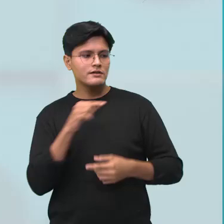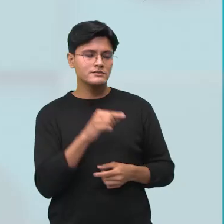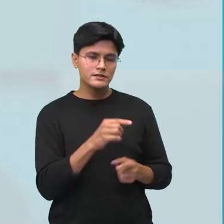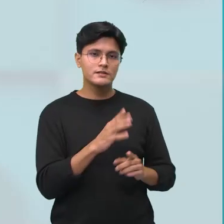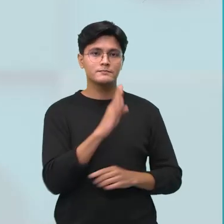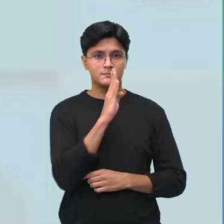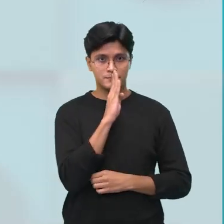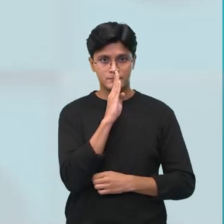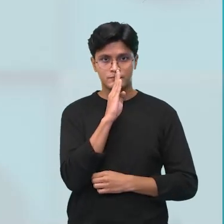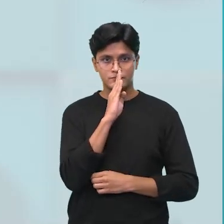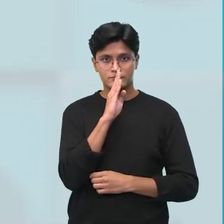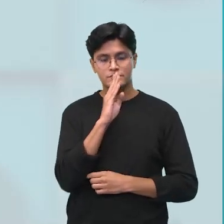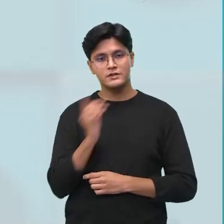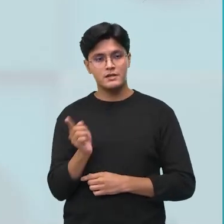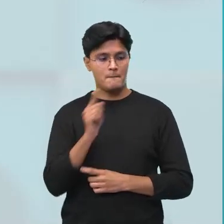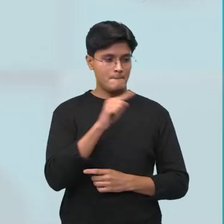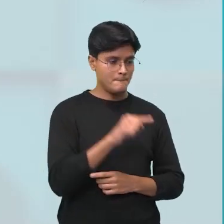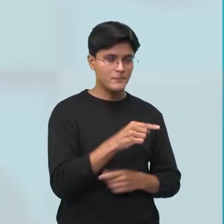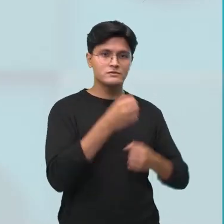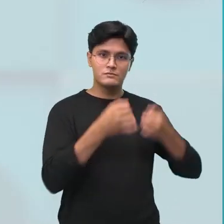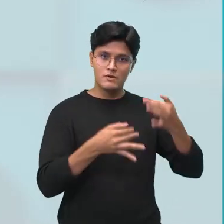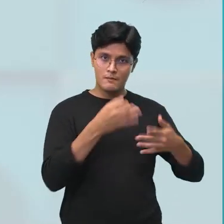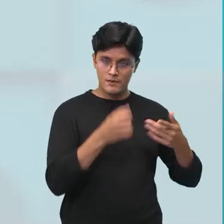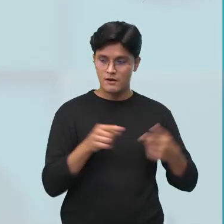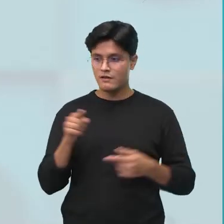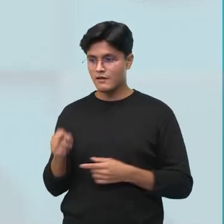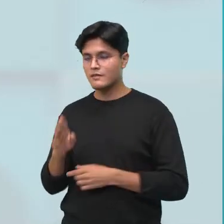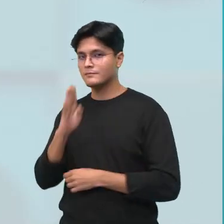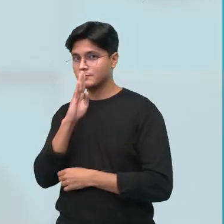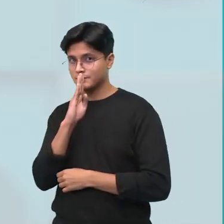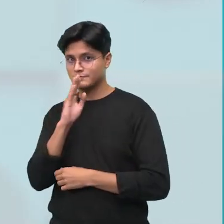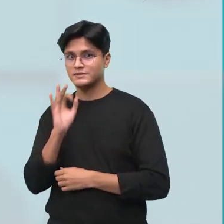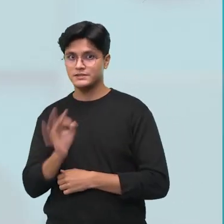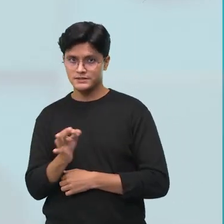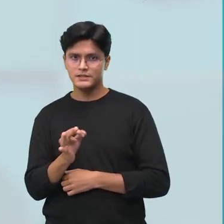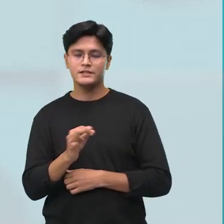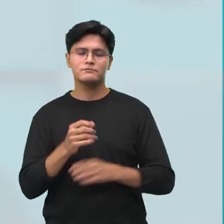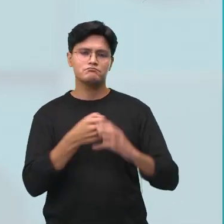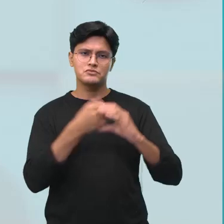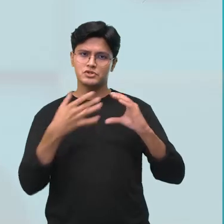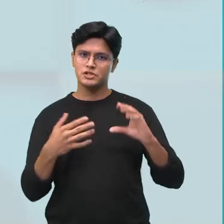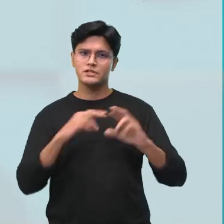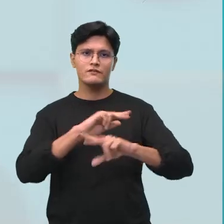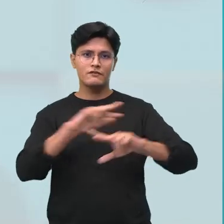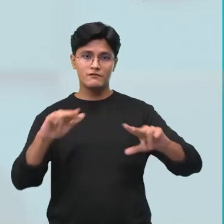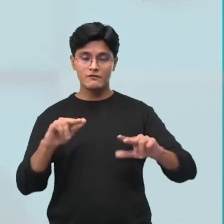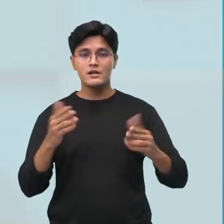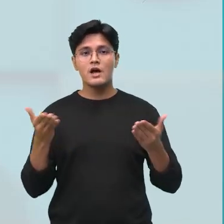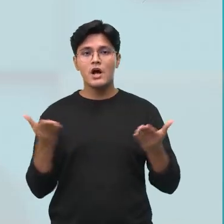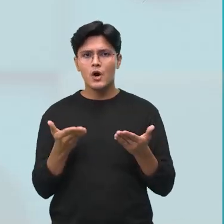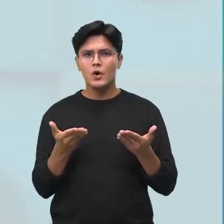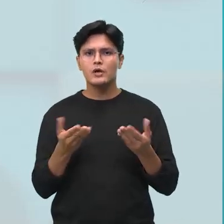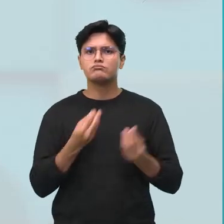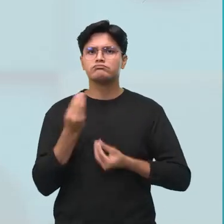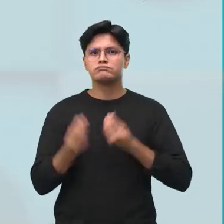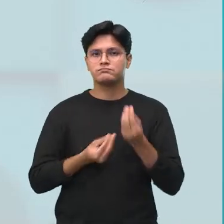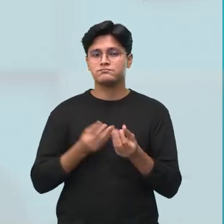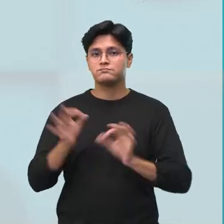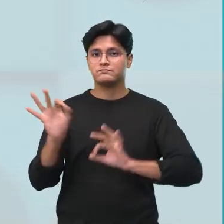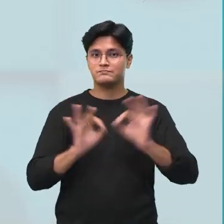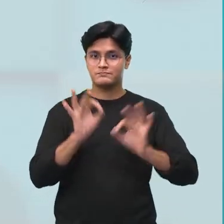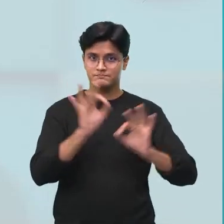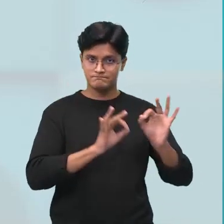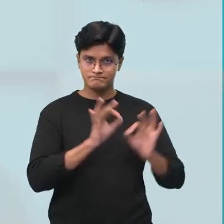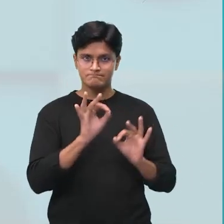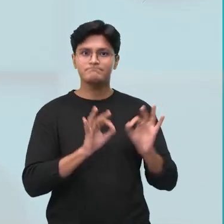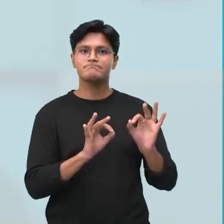várias ações dentro desse texto, desse vídeo, certo? E aí eu quero mostrar para vocês agora a organização, né? Como que a